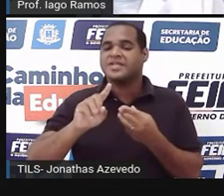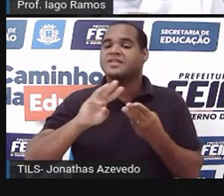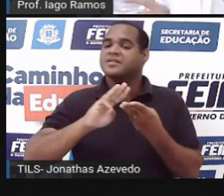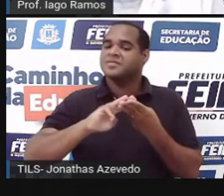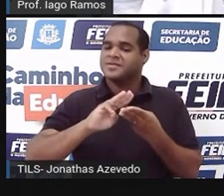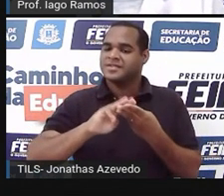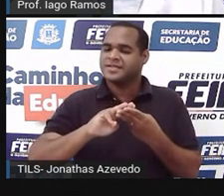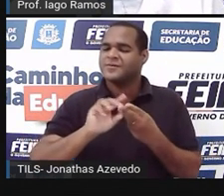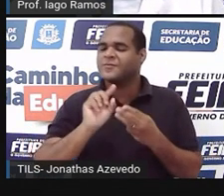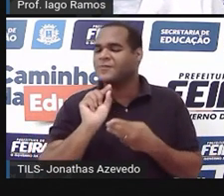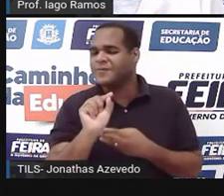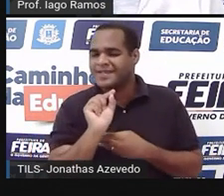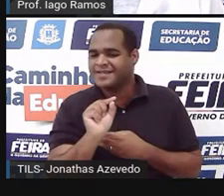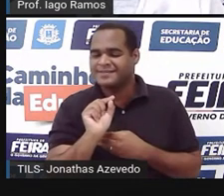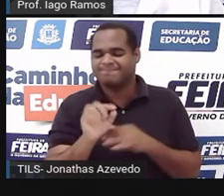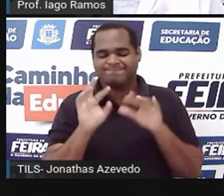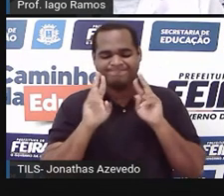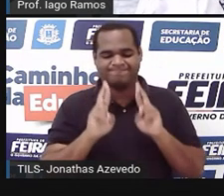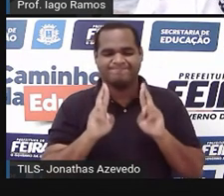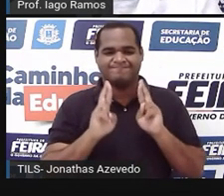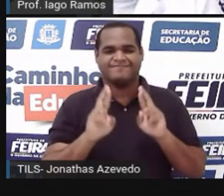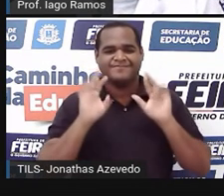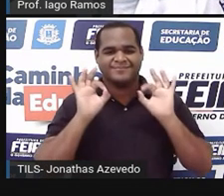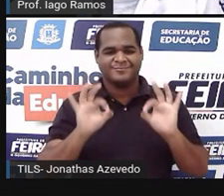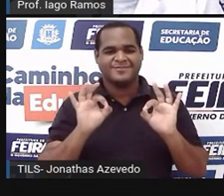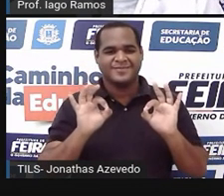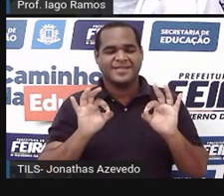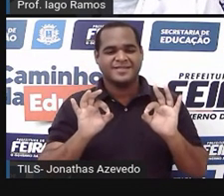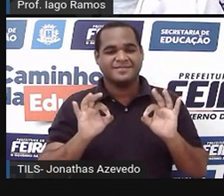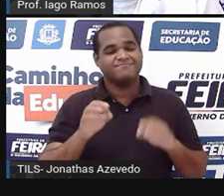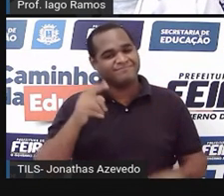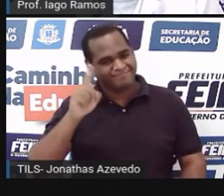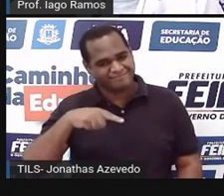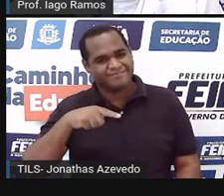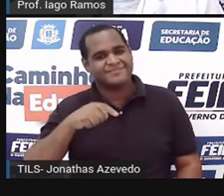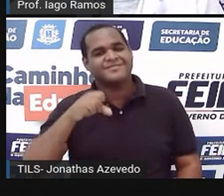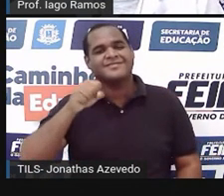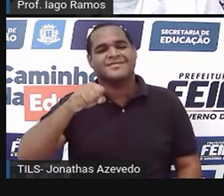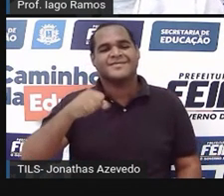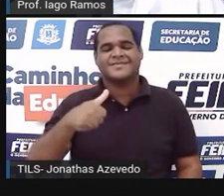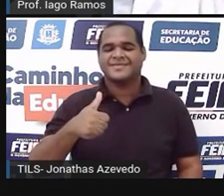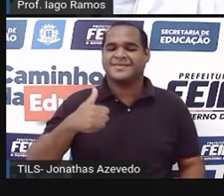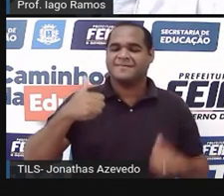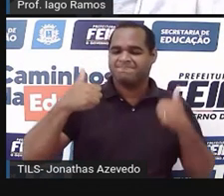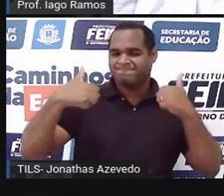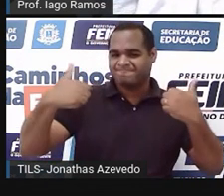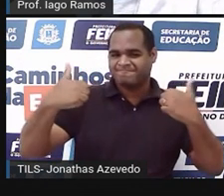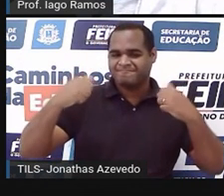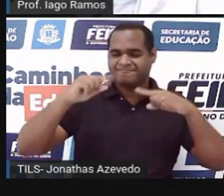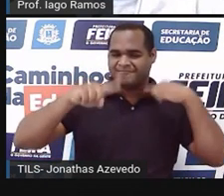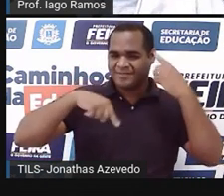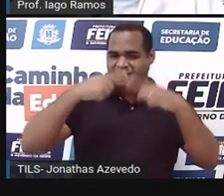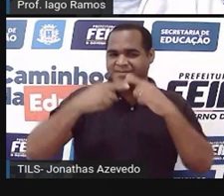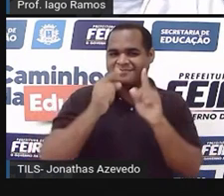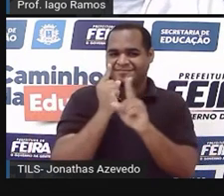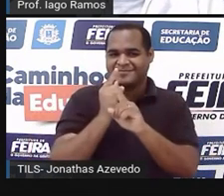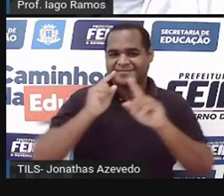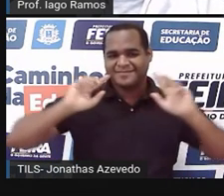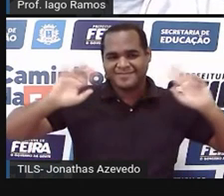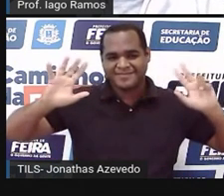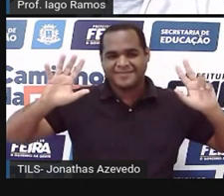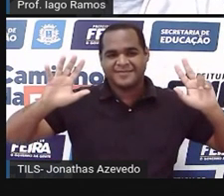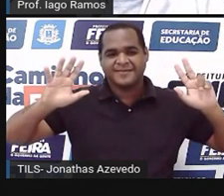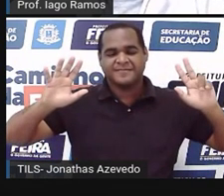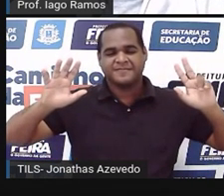matemática na verdade é solução é isso aí valeu até a próxima bye bye